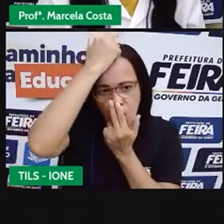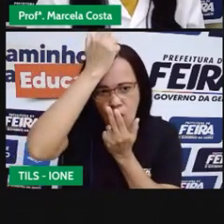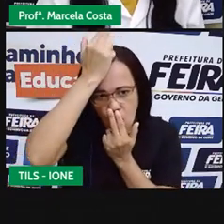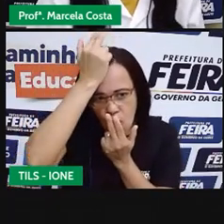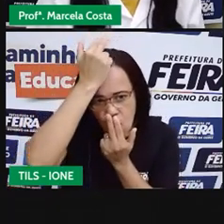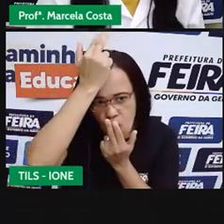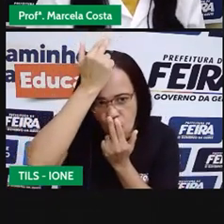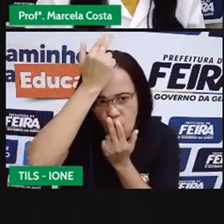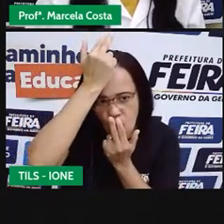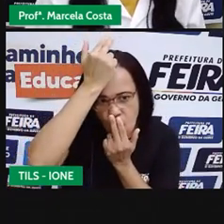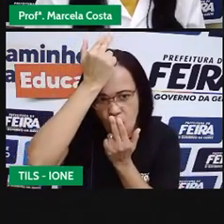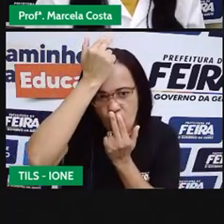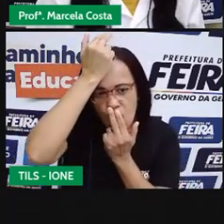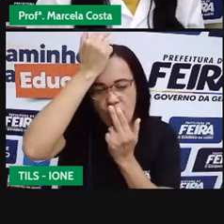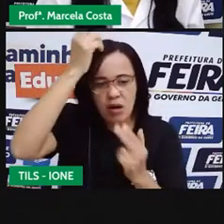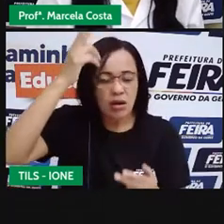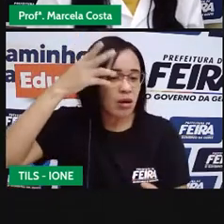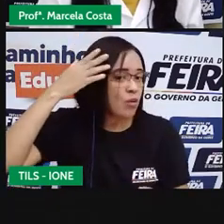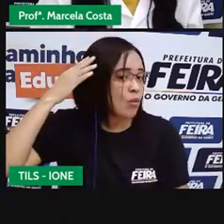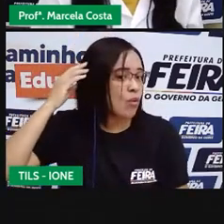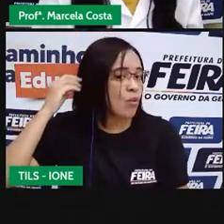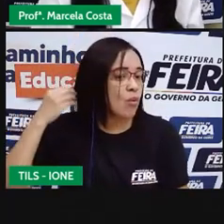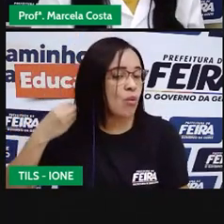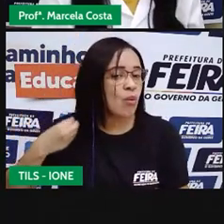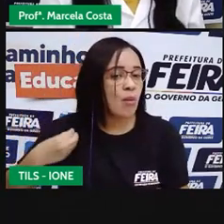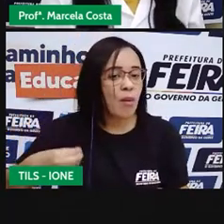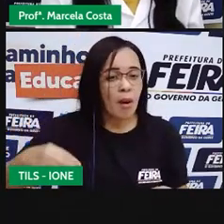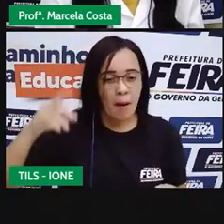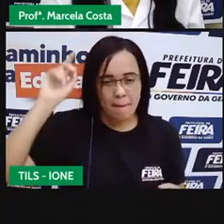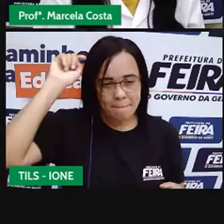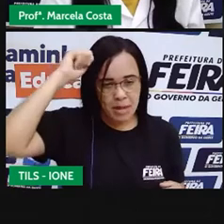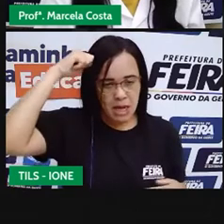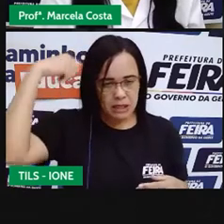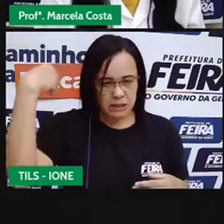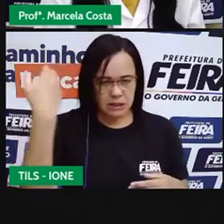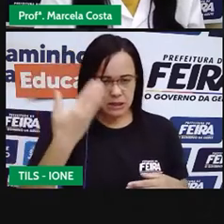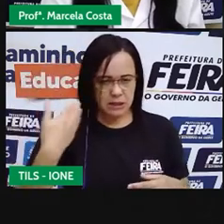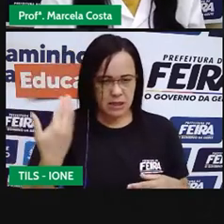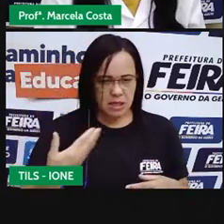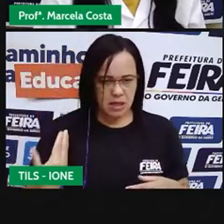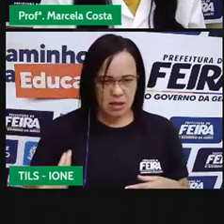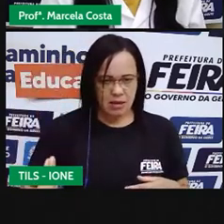E o cabelo dela é de cor preta, não é isso?